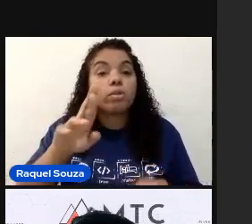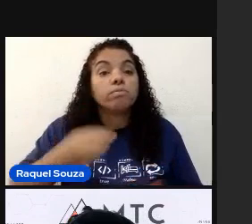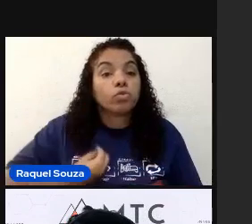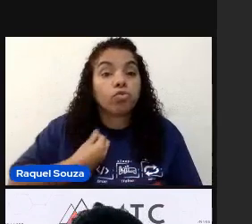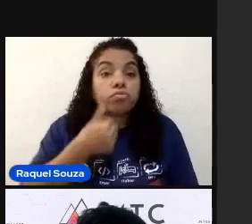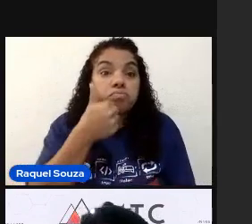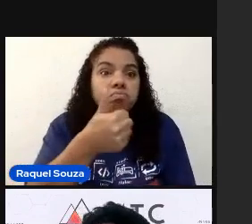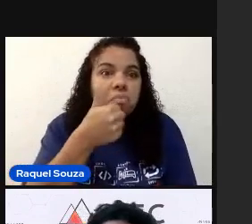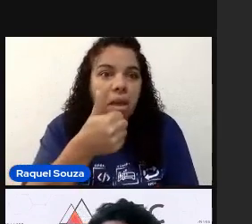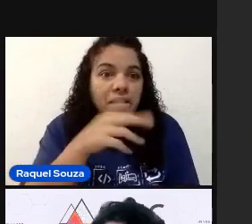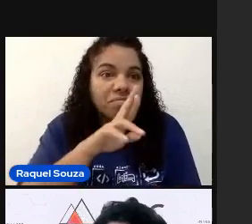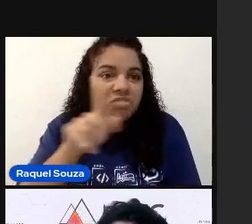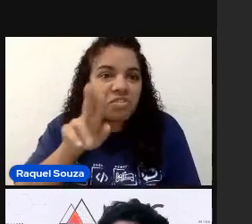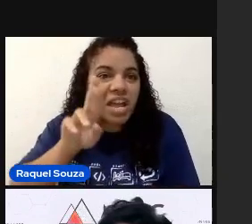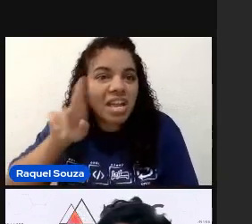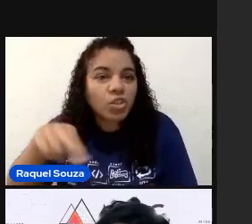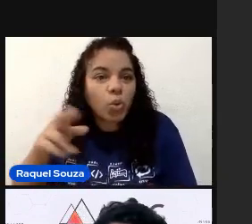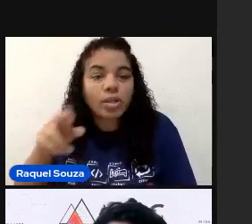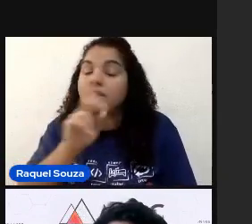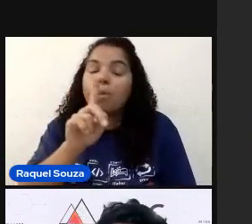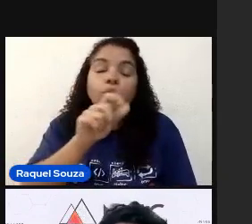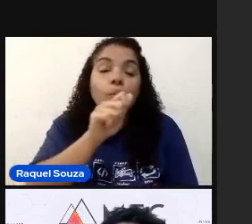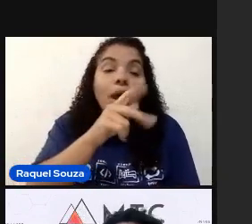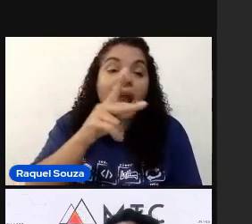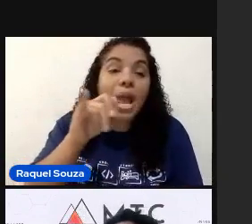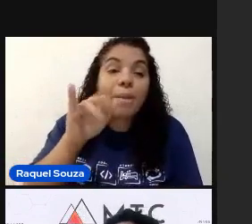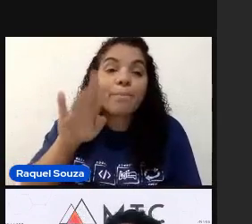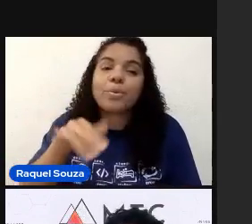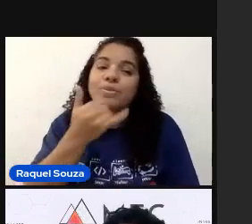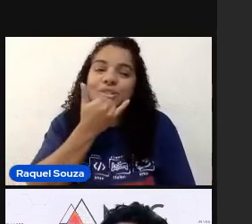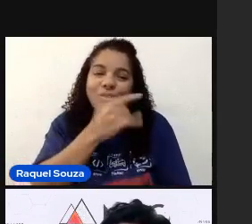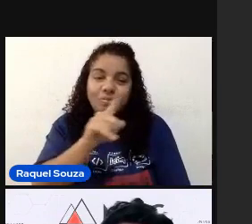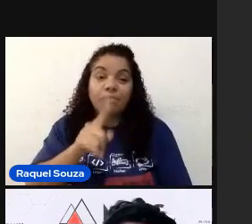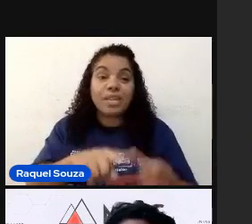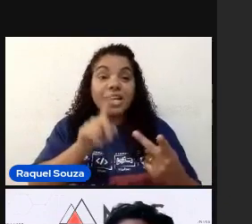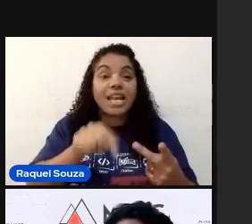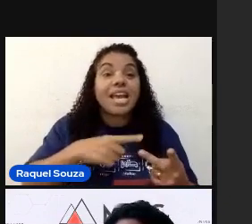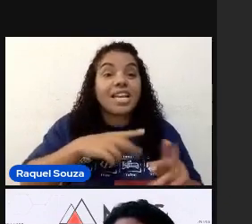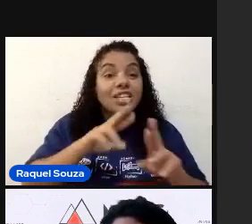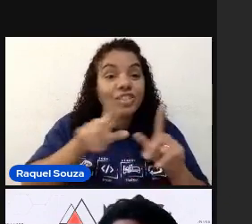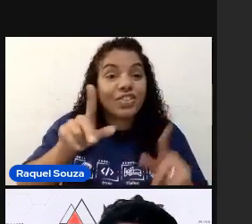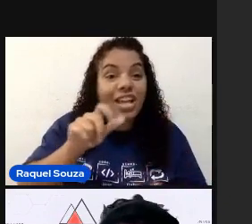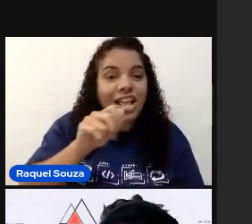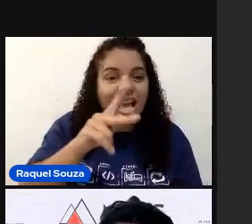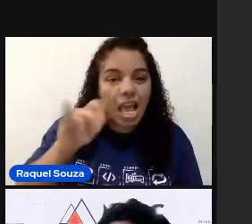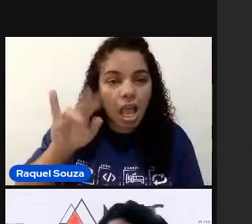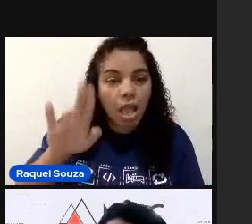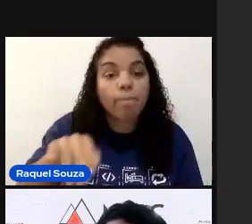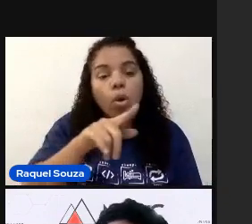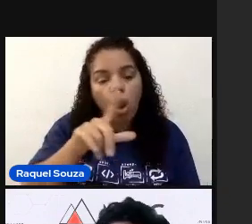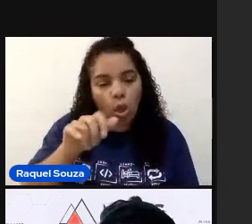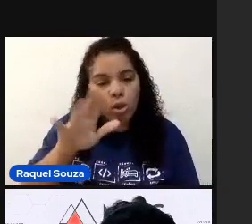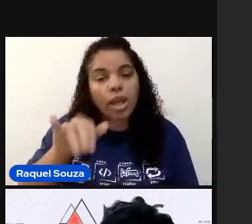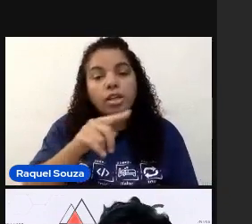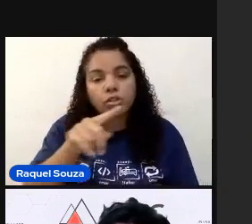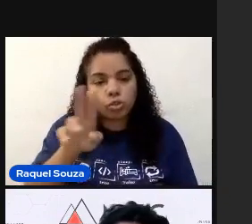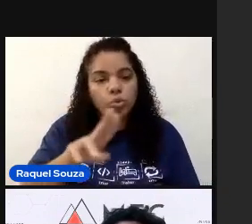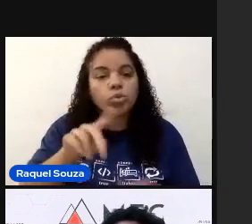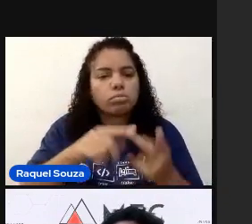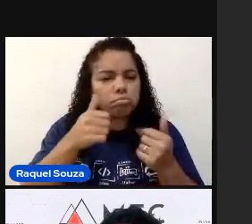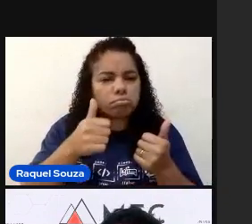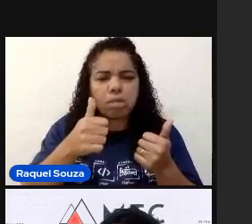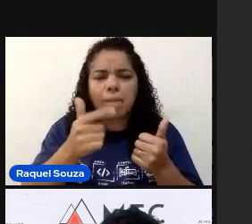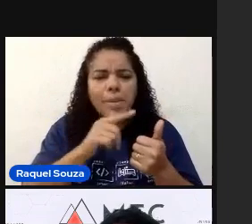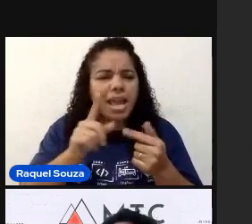Diferente do React. Do React, não. Do Appium. Confundi um pouco. Diferentemente do Appium, os locators funcionam muito bem. Sem gambiarra nenhuma.